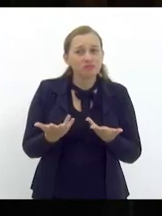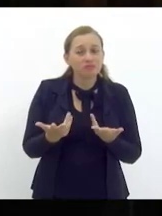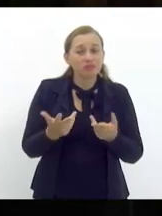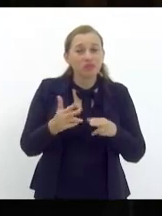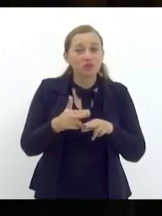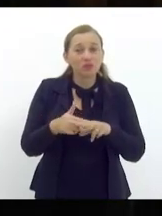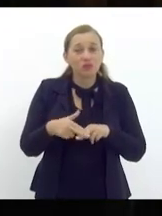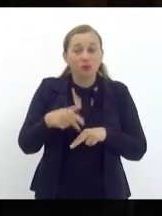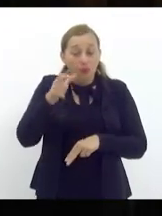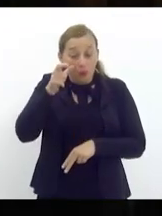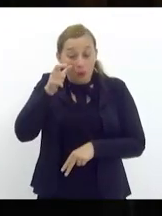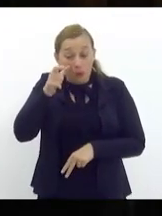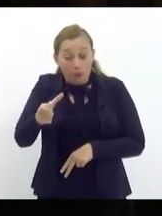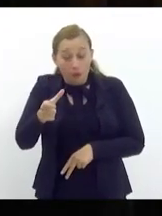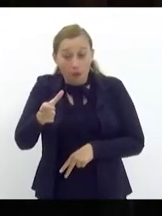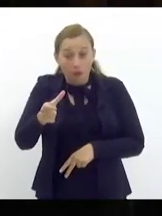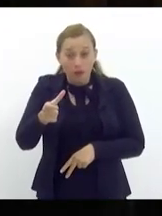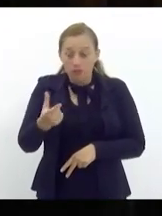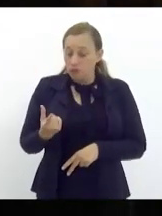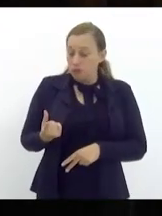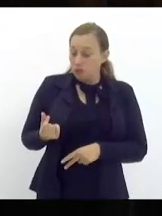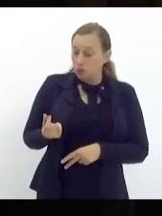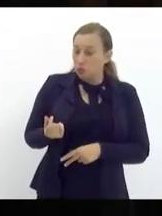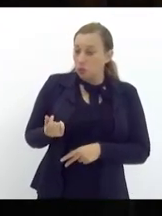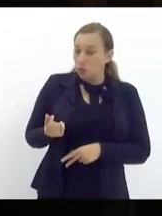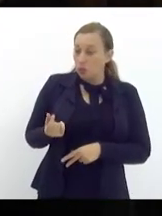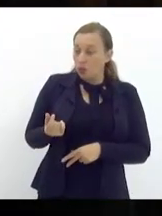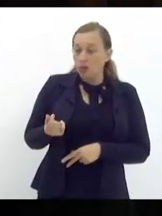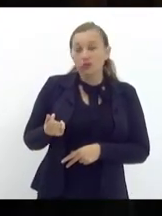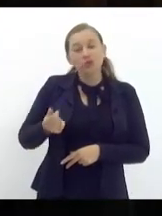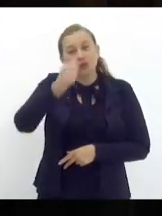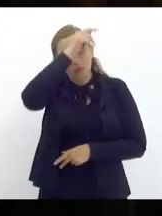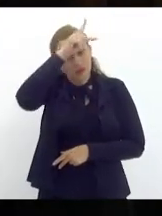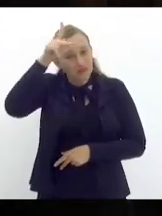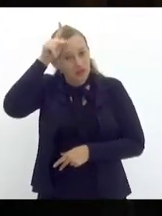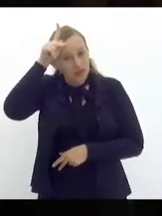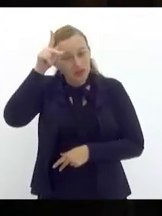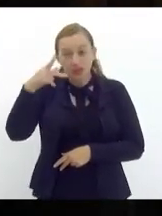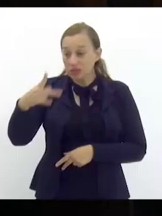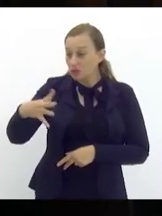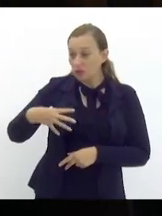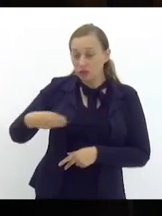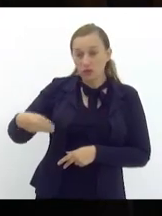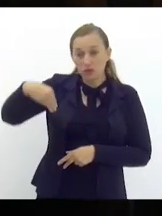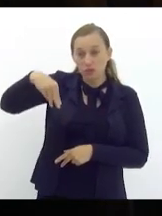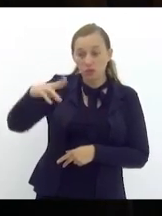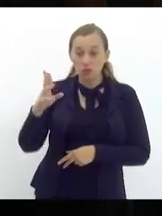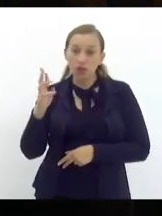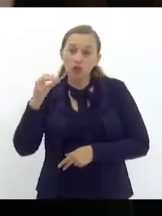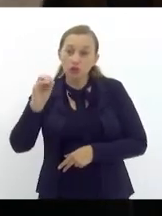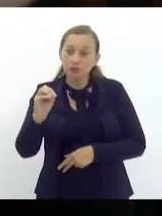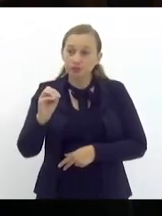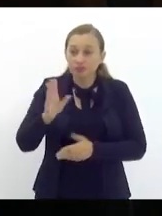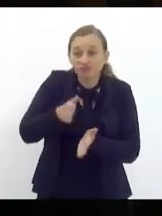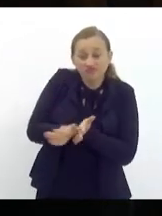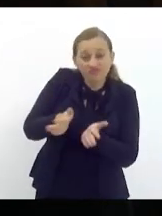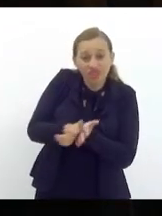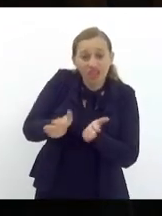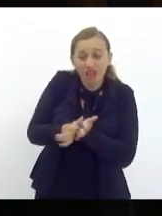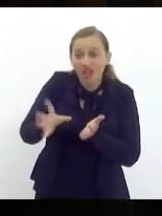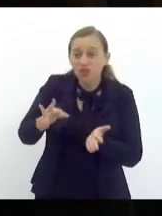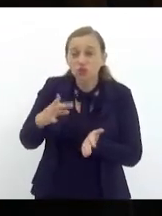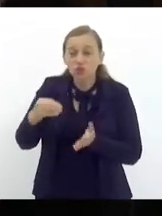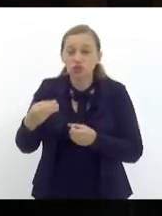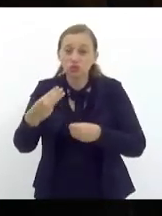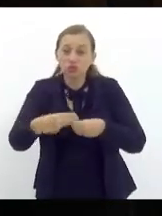ambição pelo poder do prefeito Alfredão e do seu filho Murilo que gastaram tudo o o